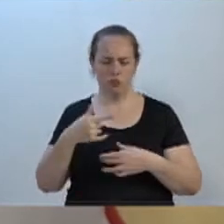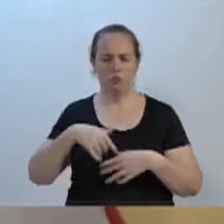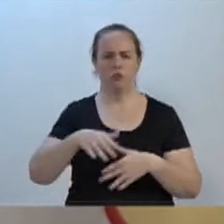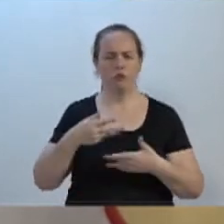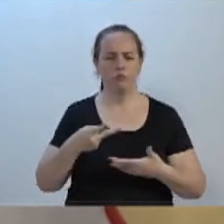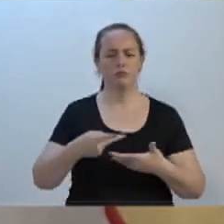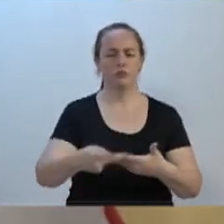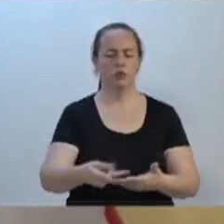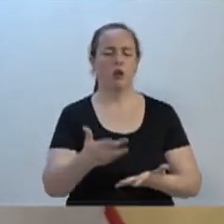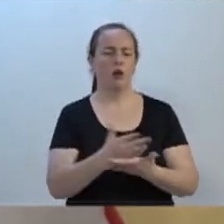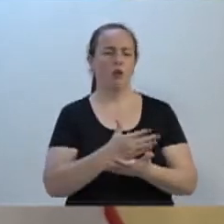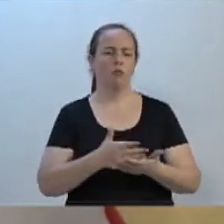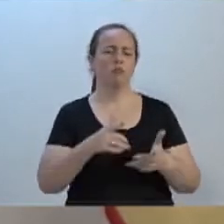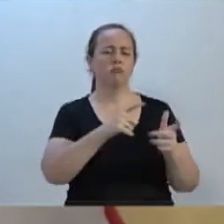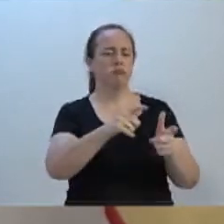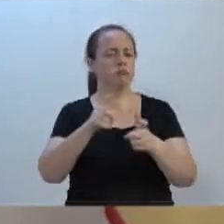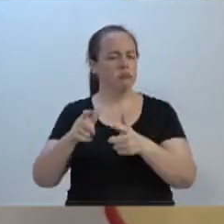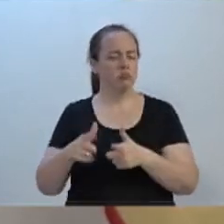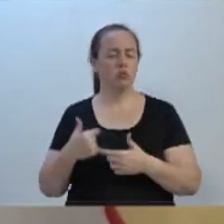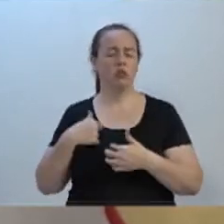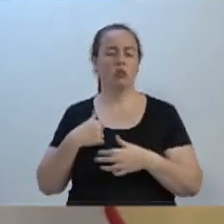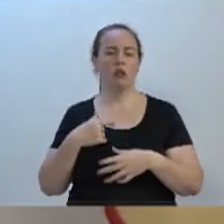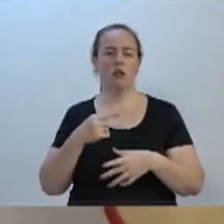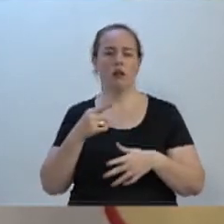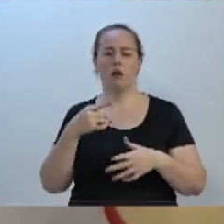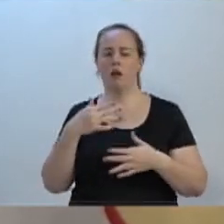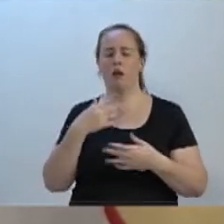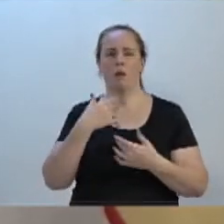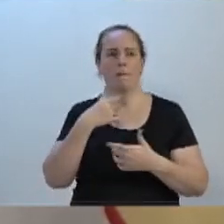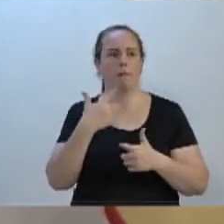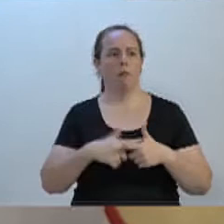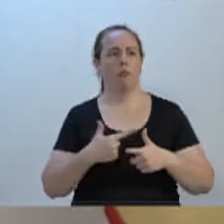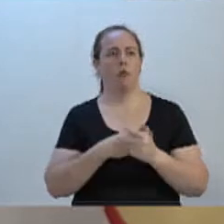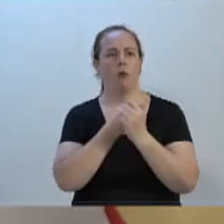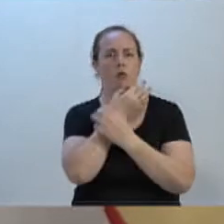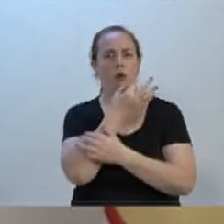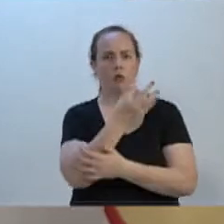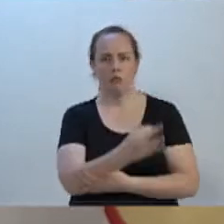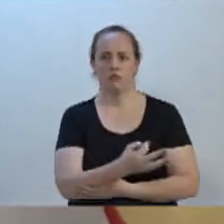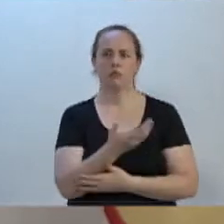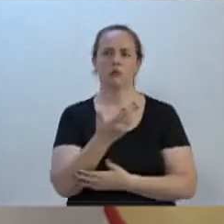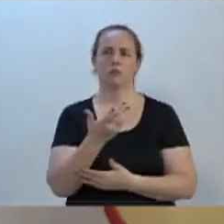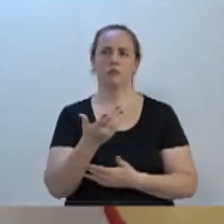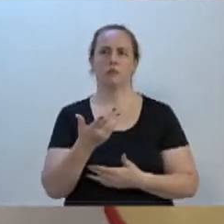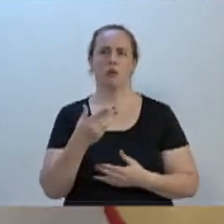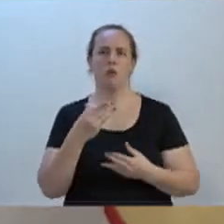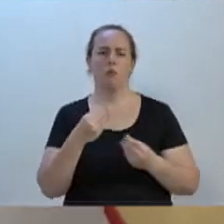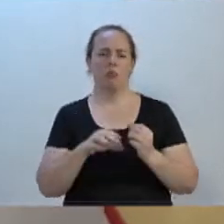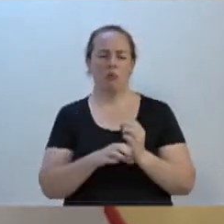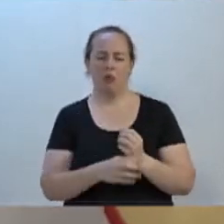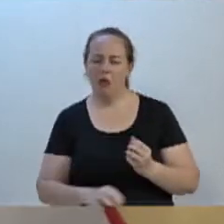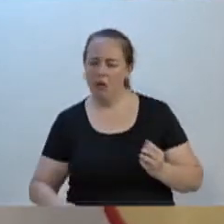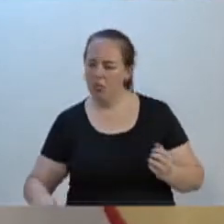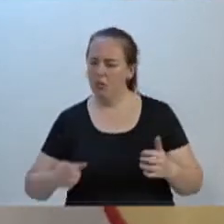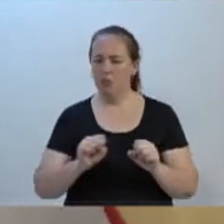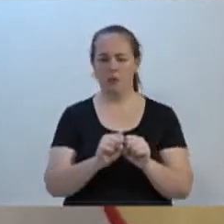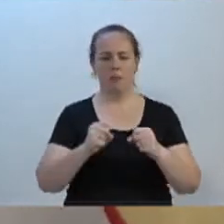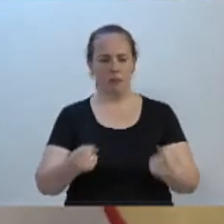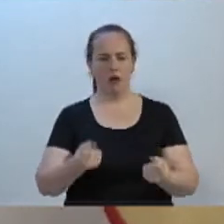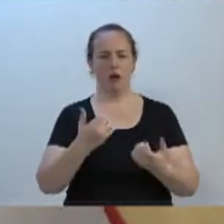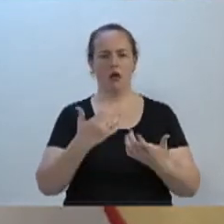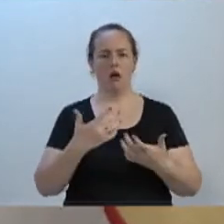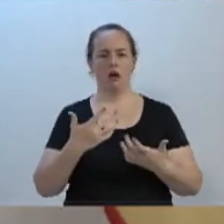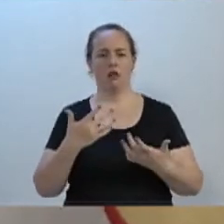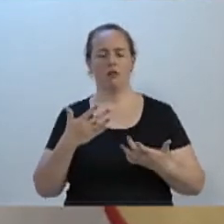algumas adutoras, e era o estado caótico que estava, viu? Muitos canos quebrados, aquelas